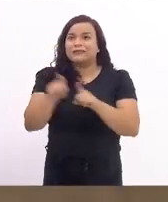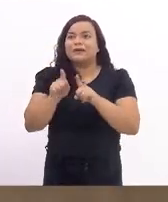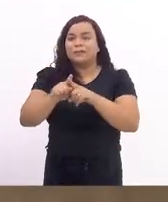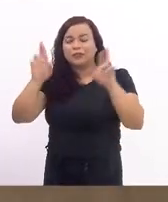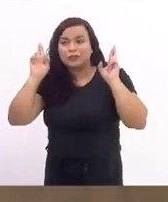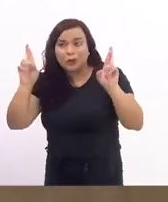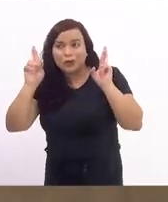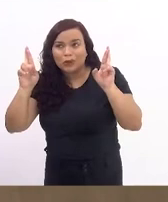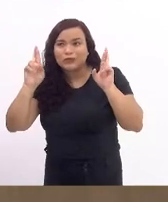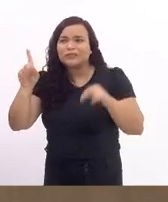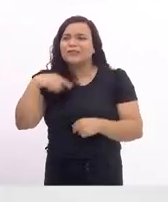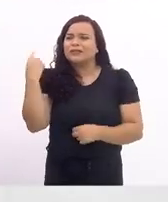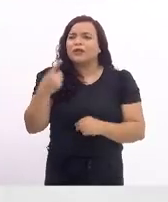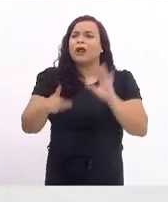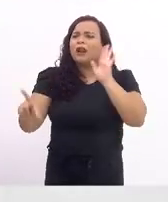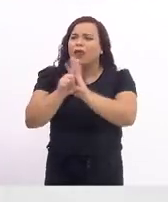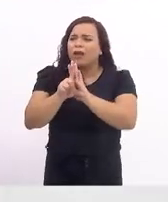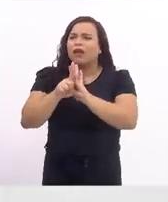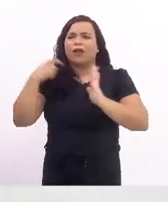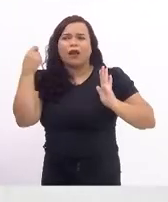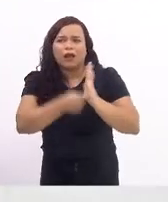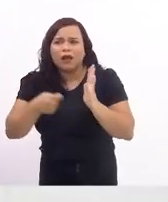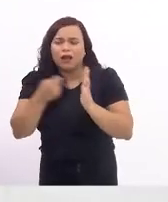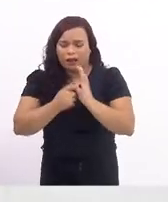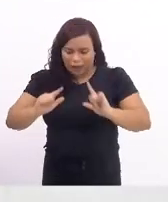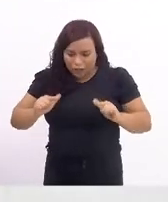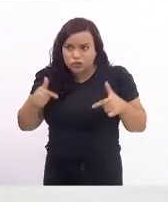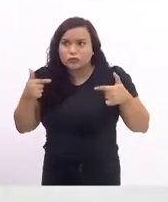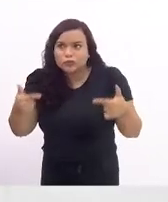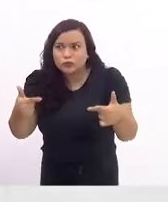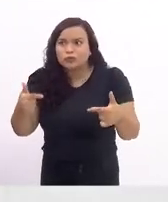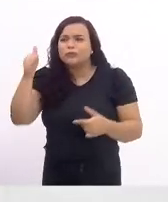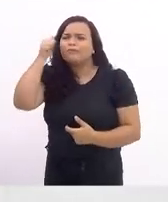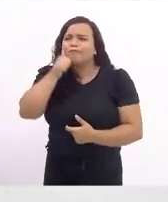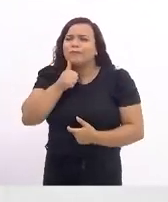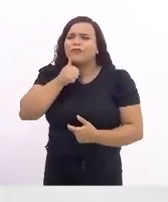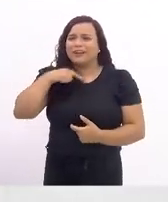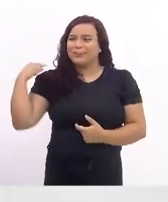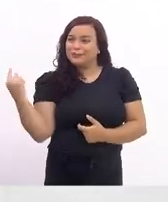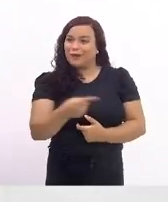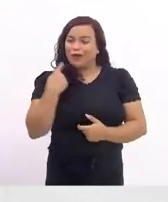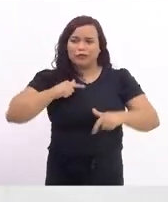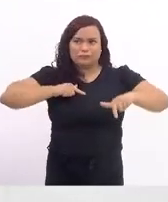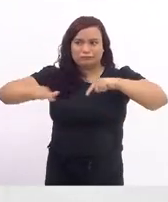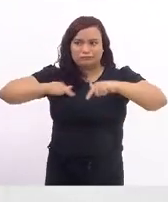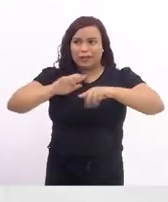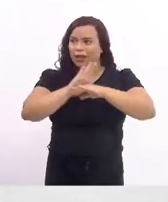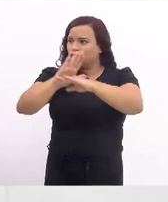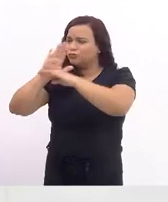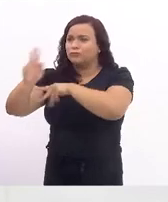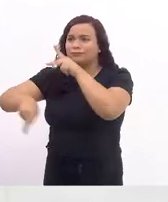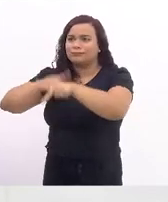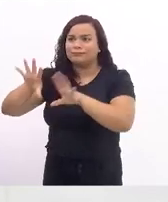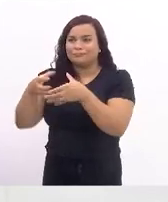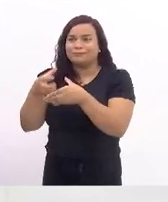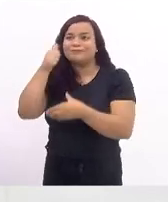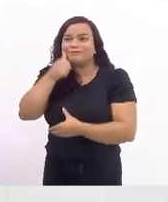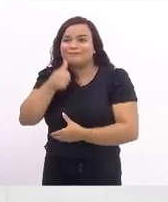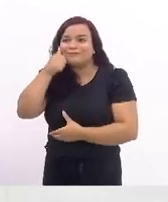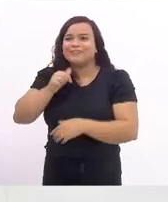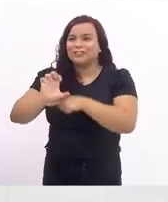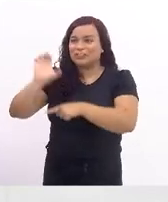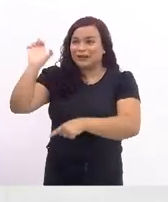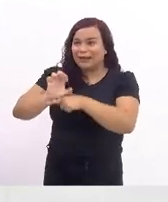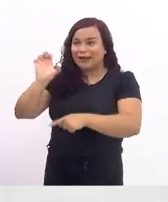de forças de leis, de atitudes nossas, nós mulheres, possamos trabalhar pelas mulheres do nosso Estado,